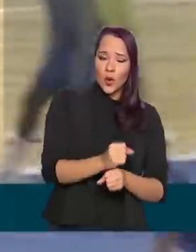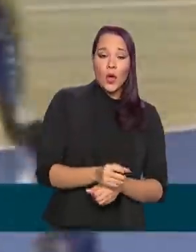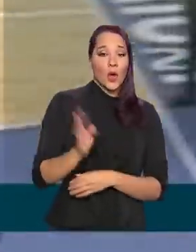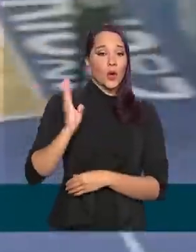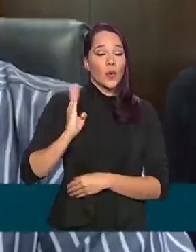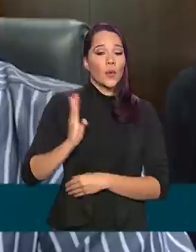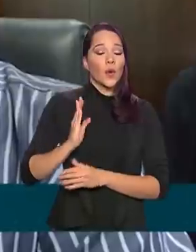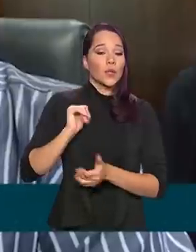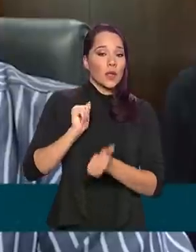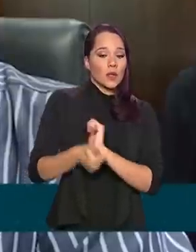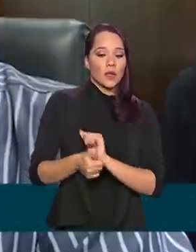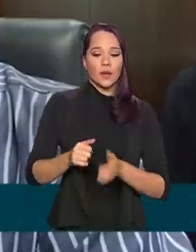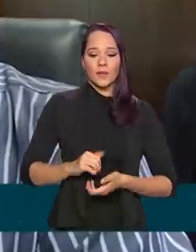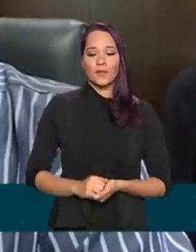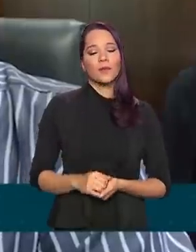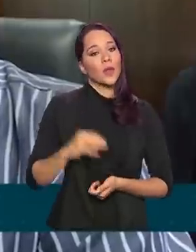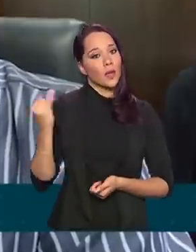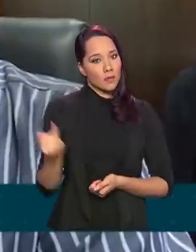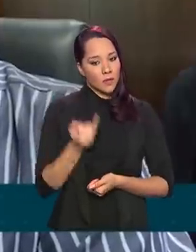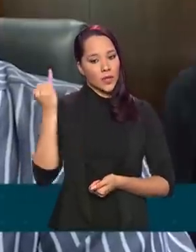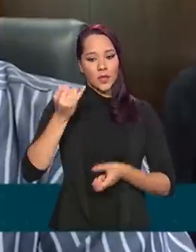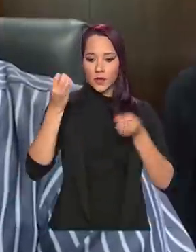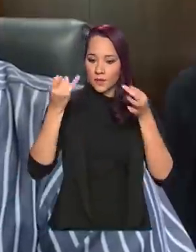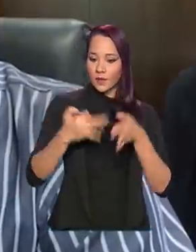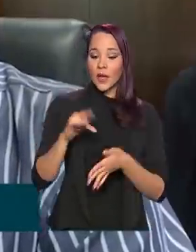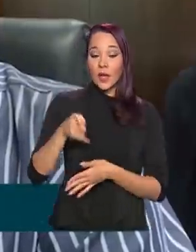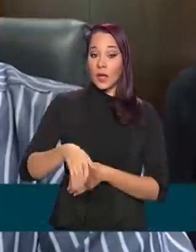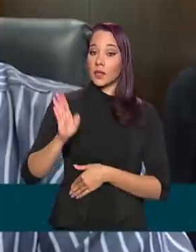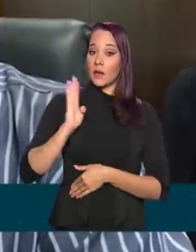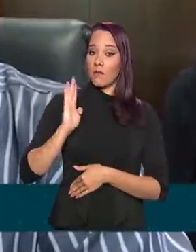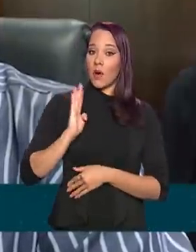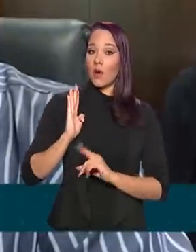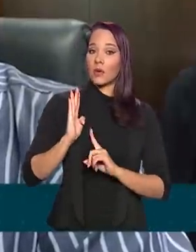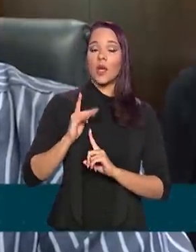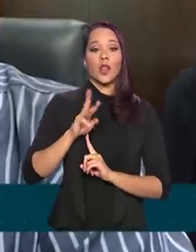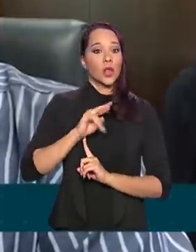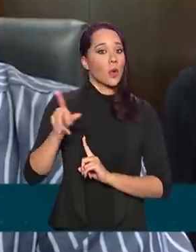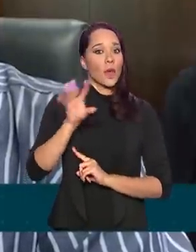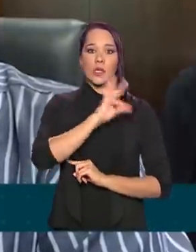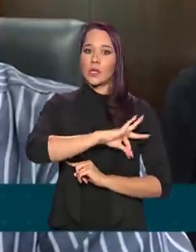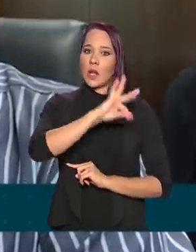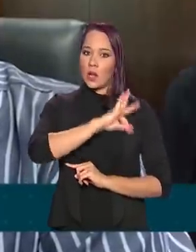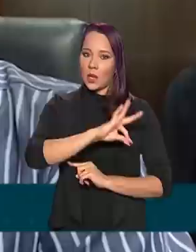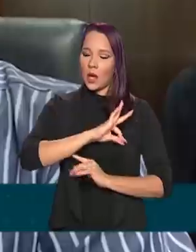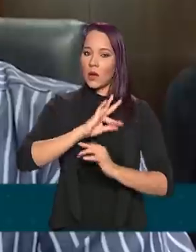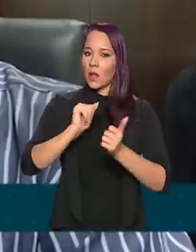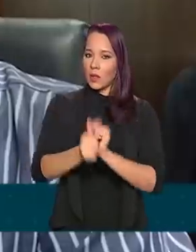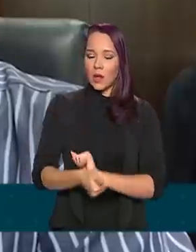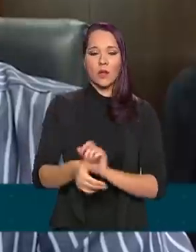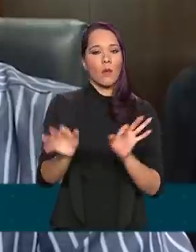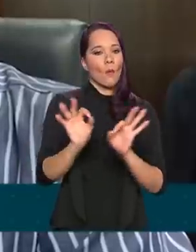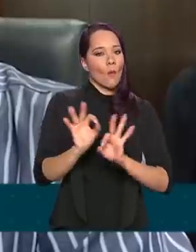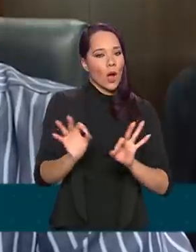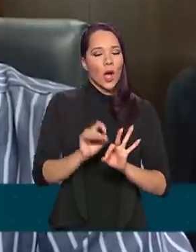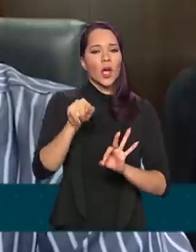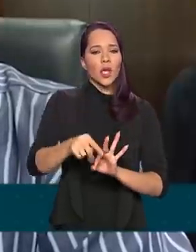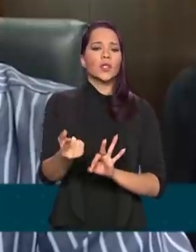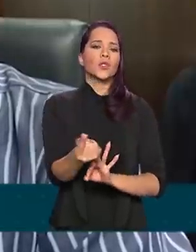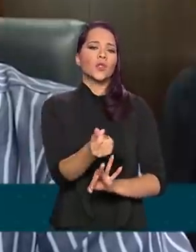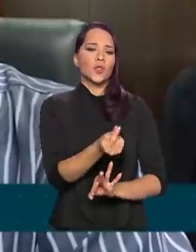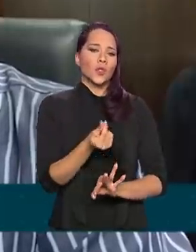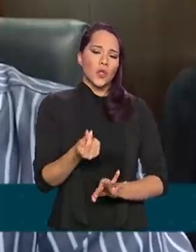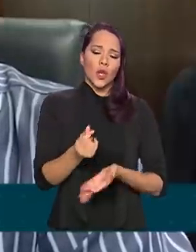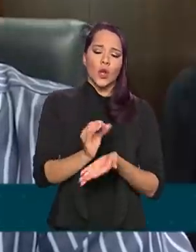Bolsa Atleta. É importante ressaltar que essa Bolsa não é um salário do atleta. Esse recurso